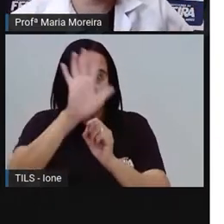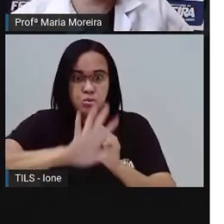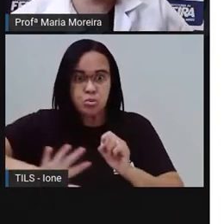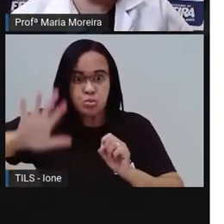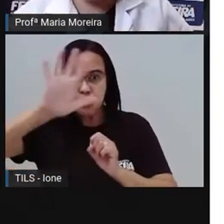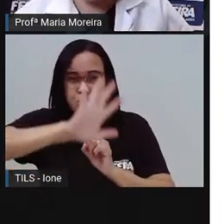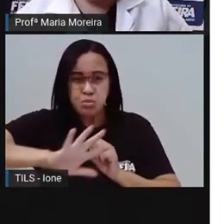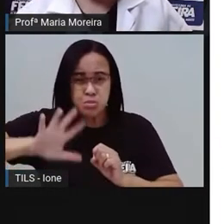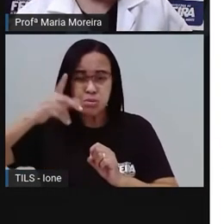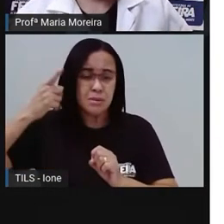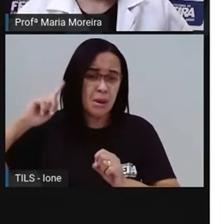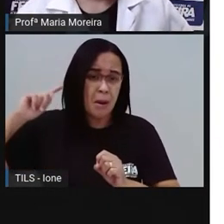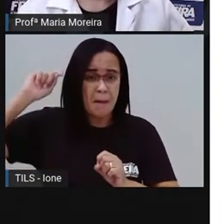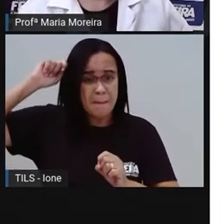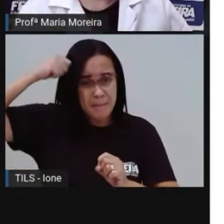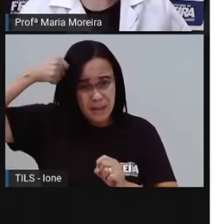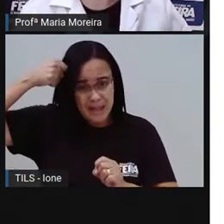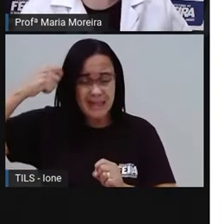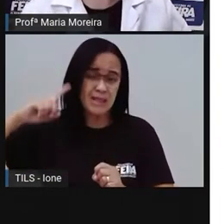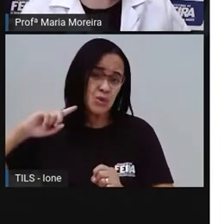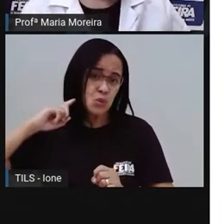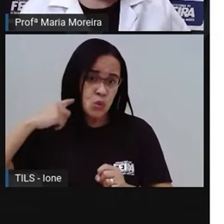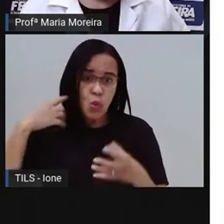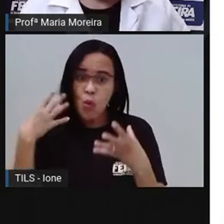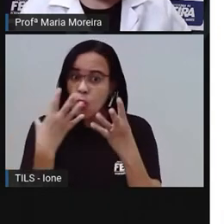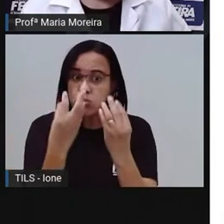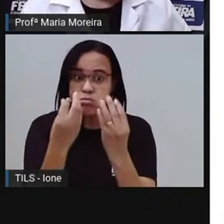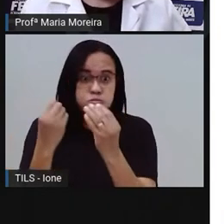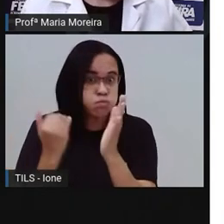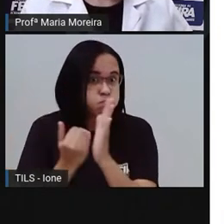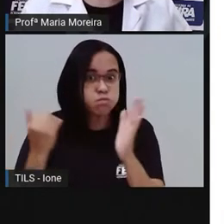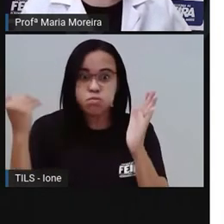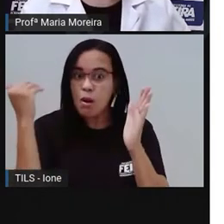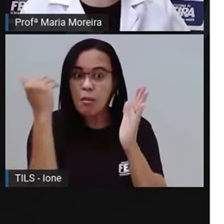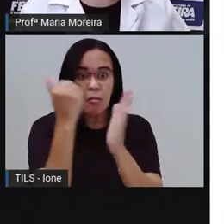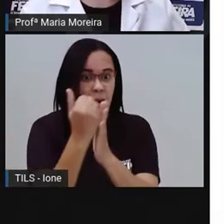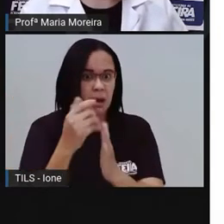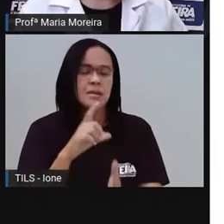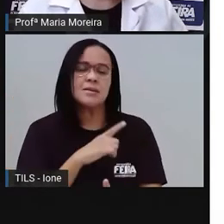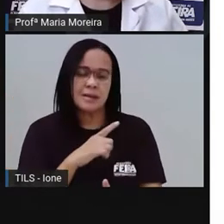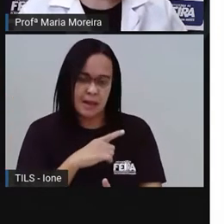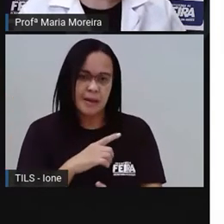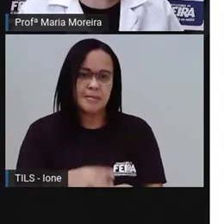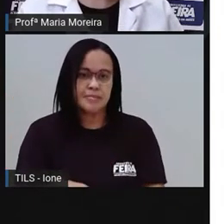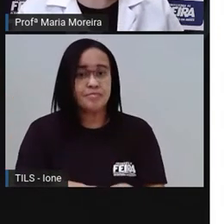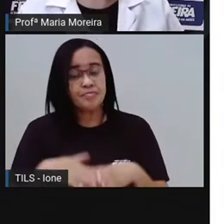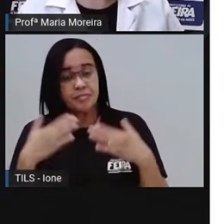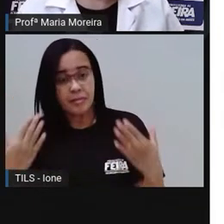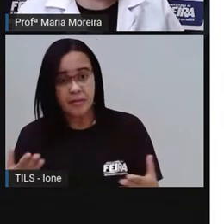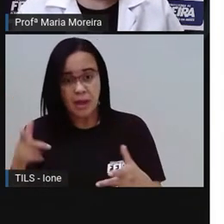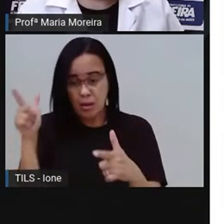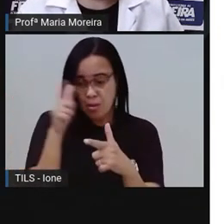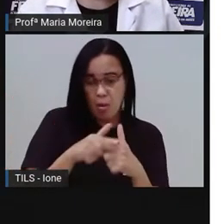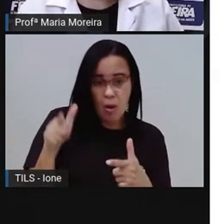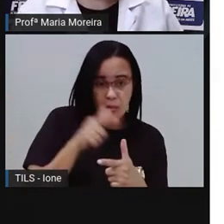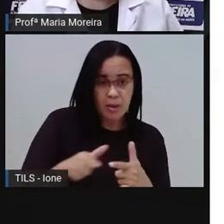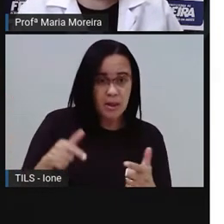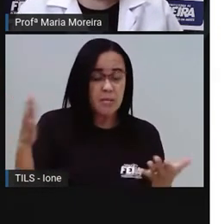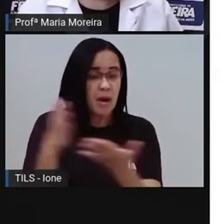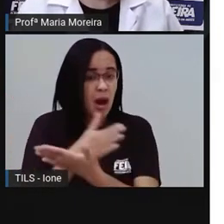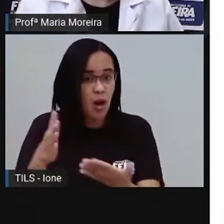Perigosíssimo, né, gente? Bom, algumas consequências. O monóxido de carbono é o mais nocivo,